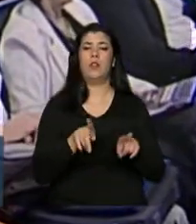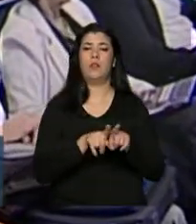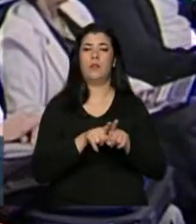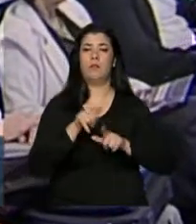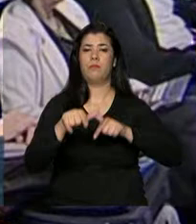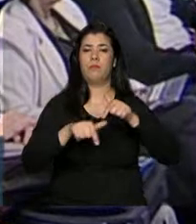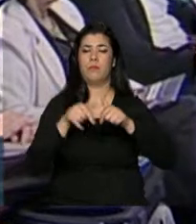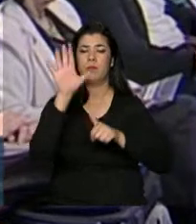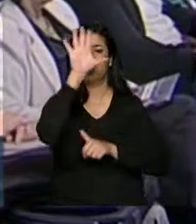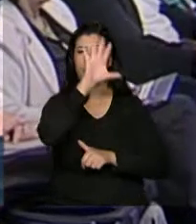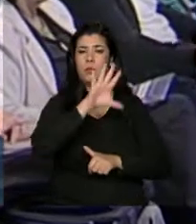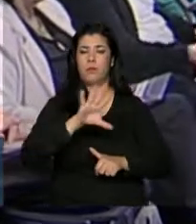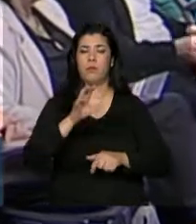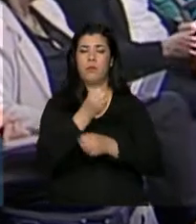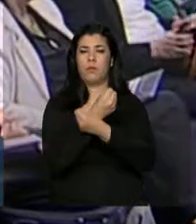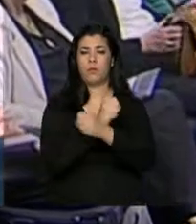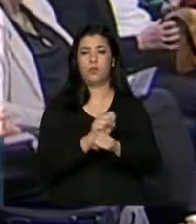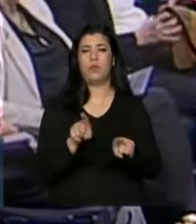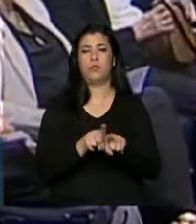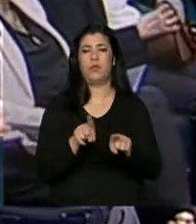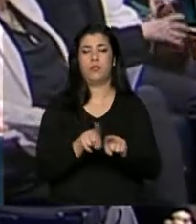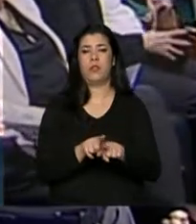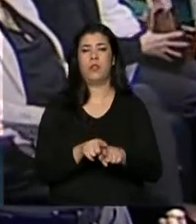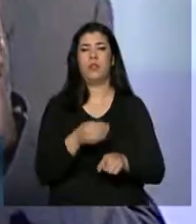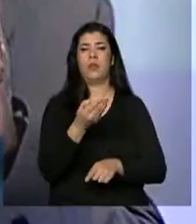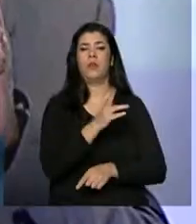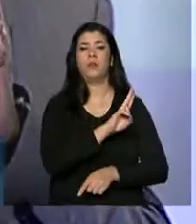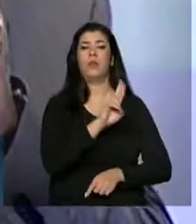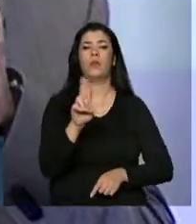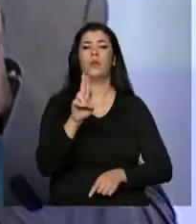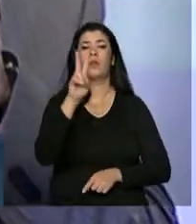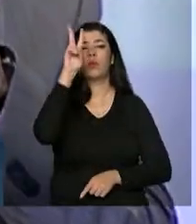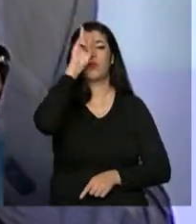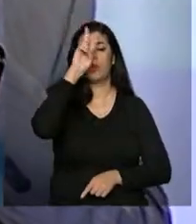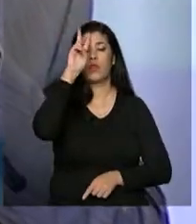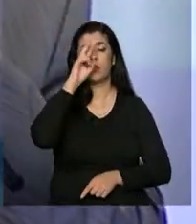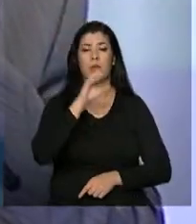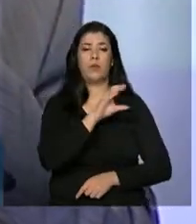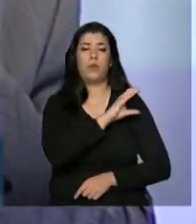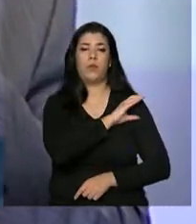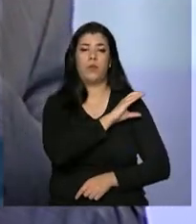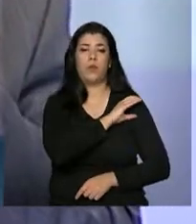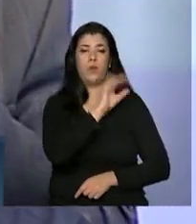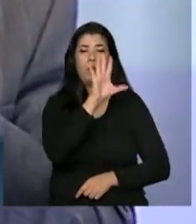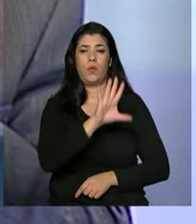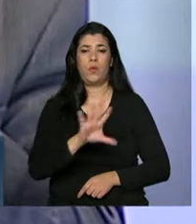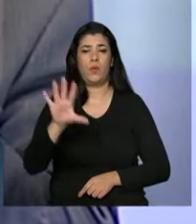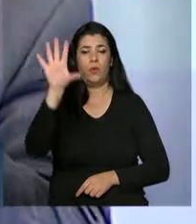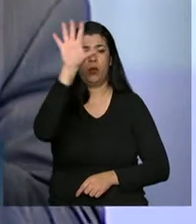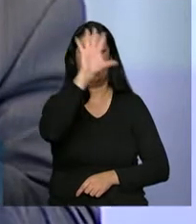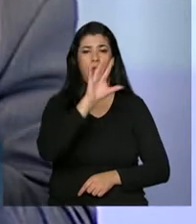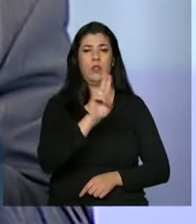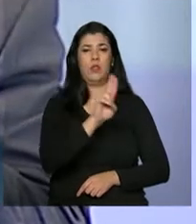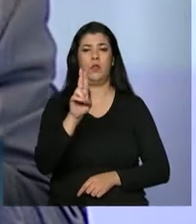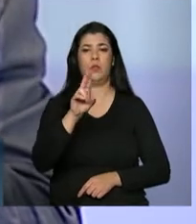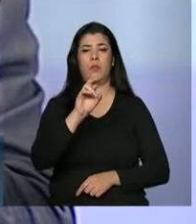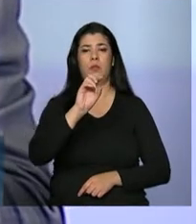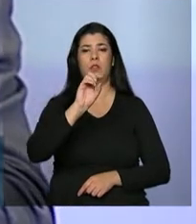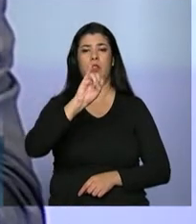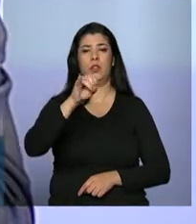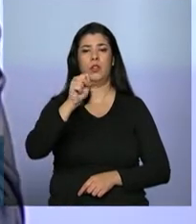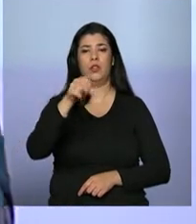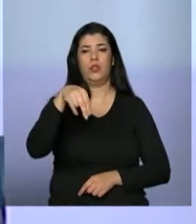e faço esse registro em nome dos coordenadores nacionais, doutor Jonas Moreno, doutor Luiz Carlos